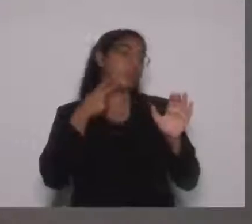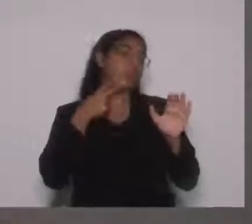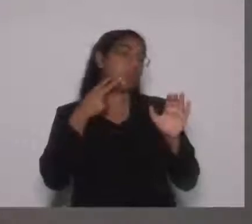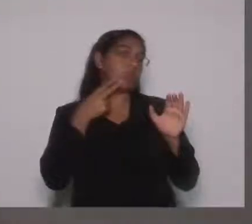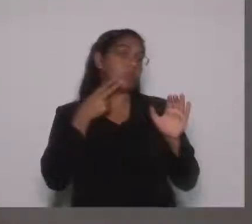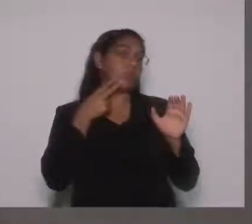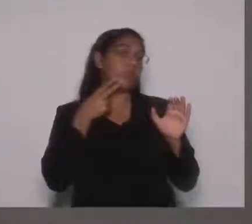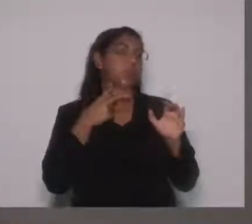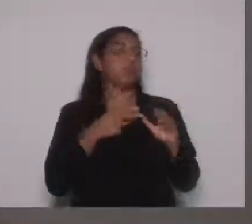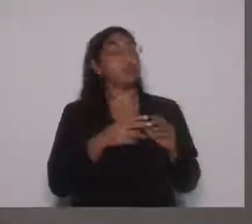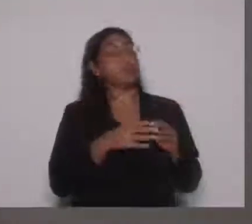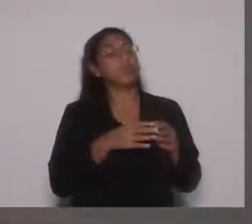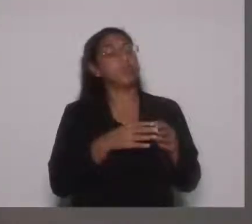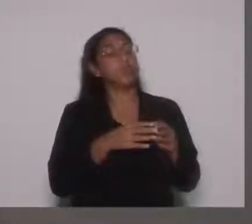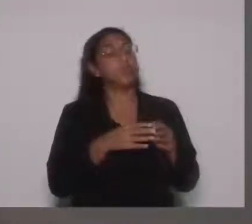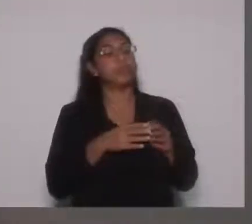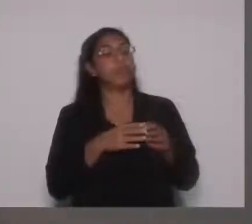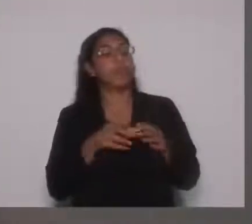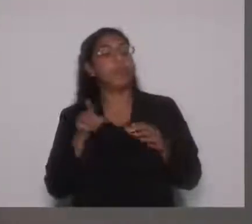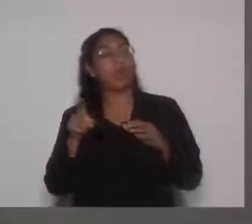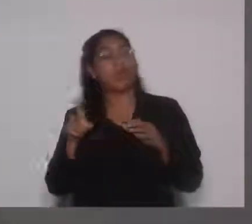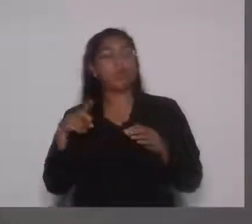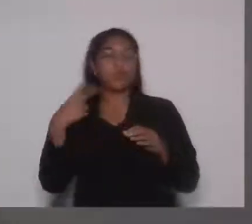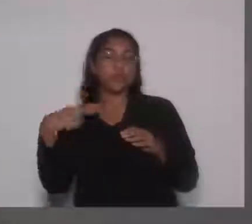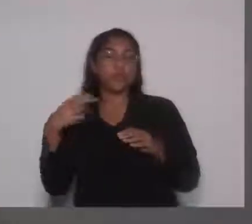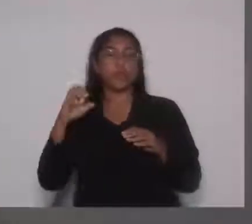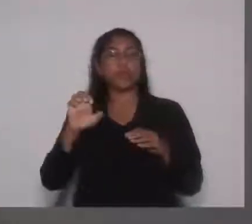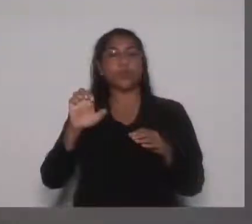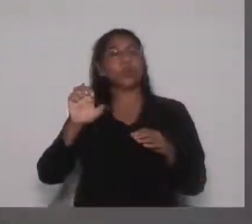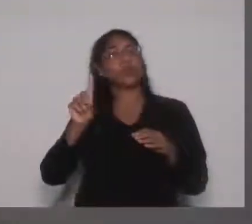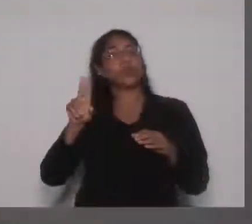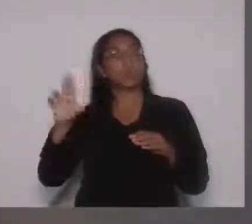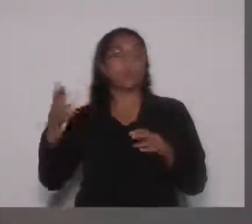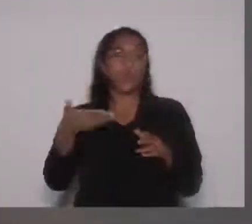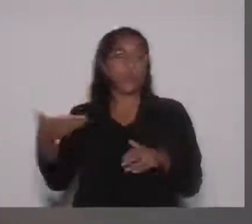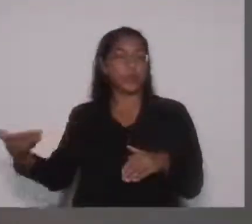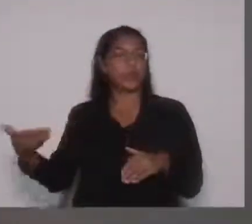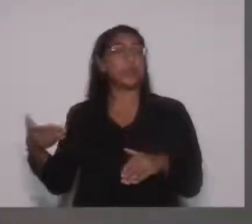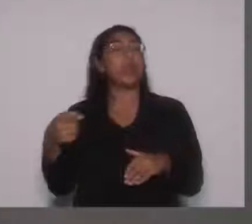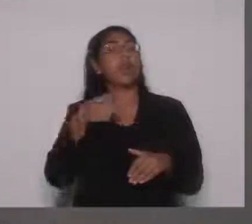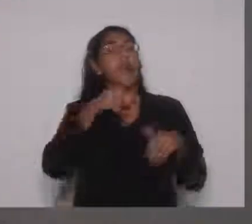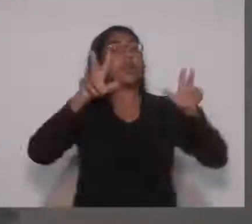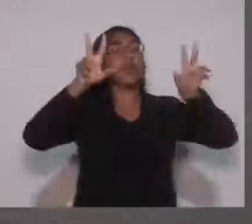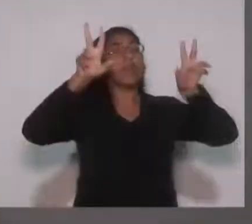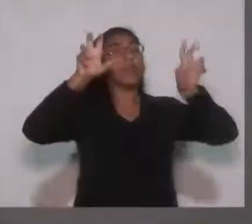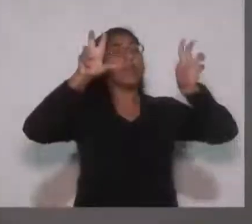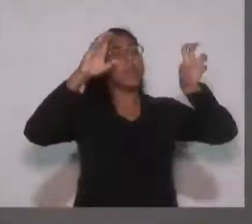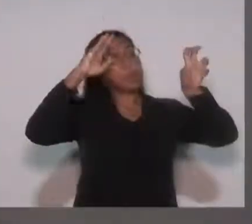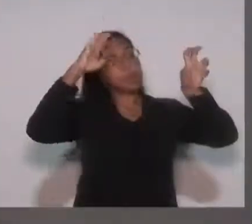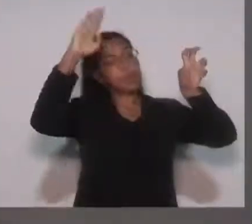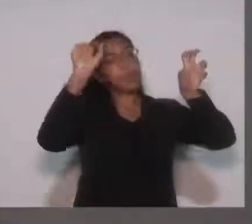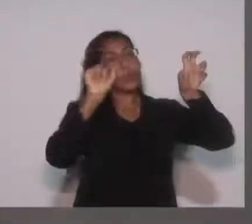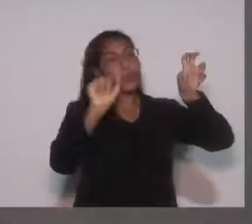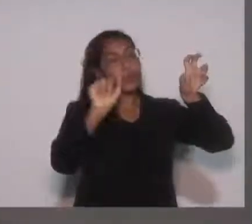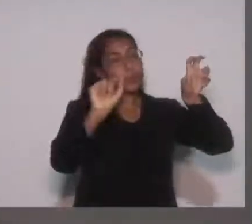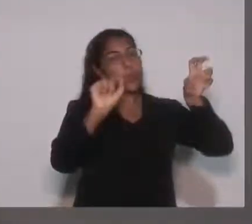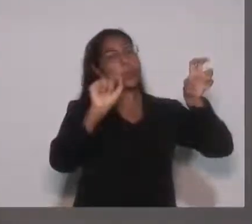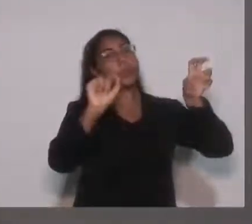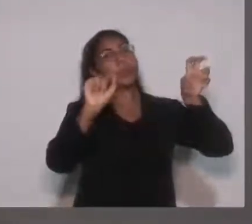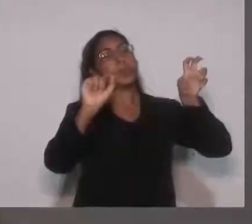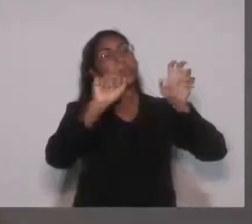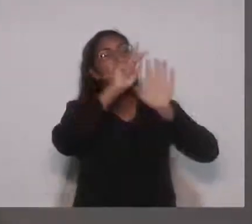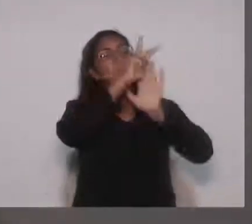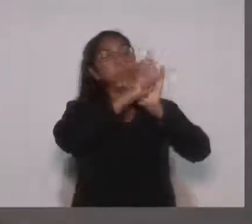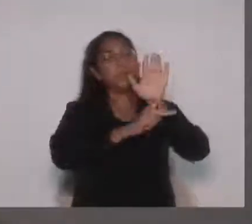a convite do presidente do Gelme. E vai ser, um dos temas, o tema principal dele vai ser sobre o